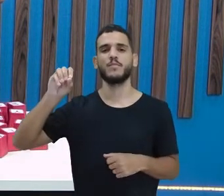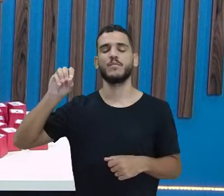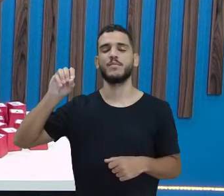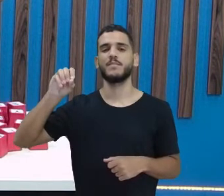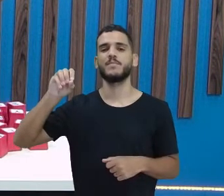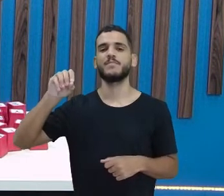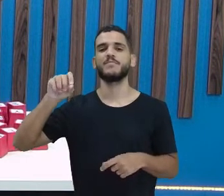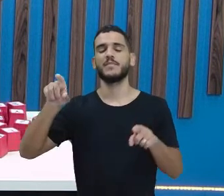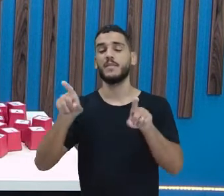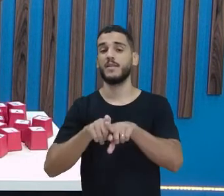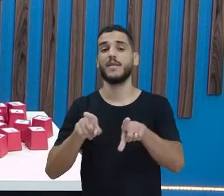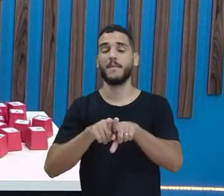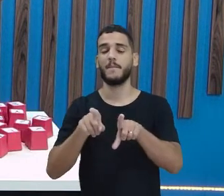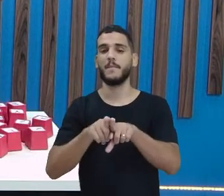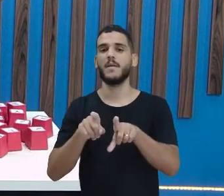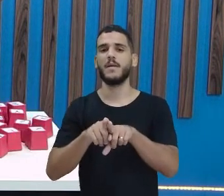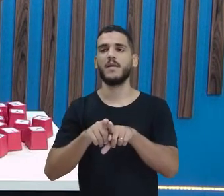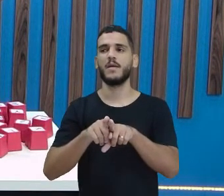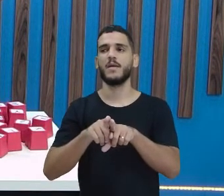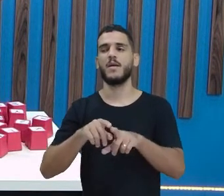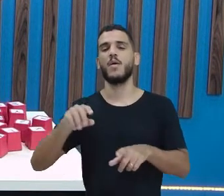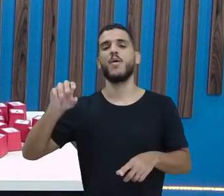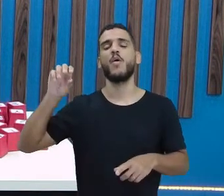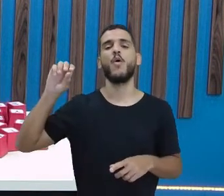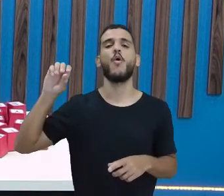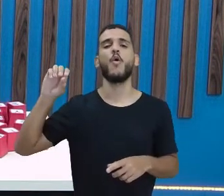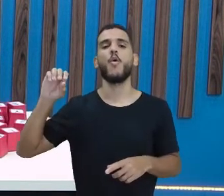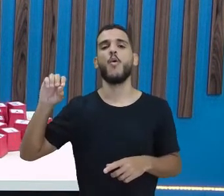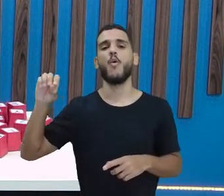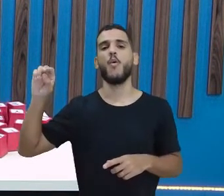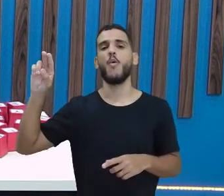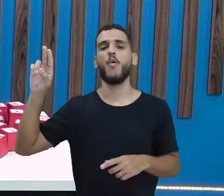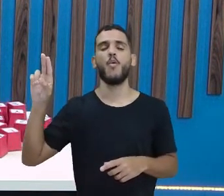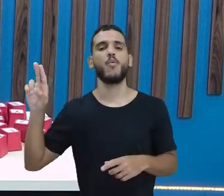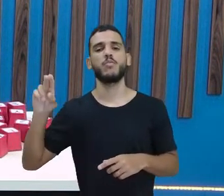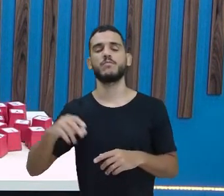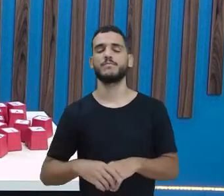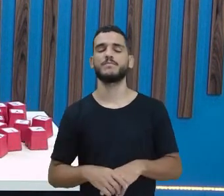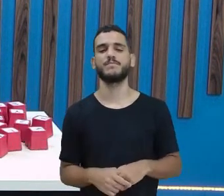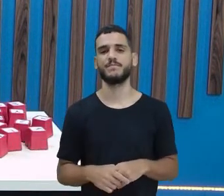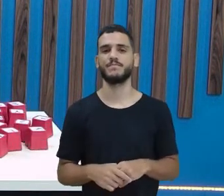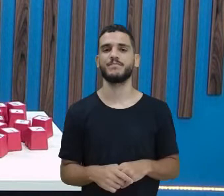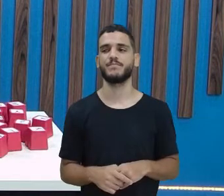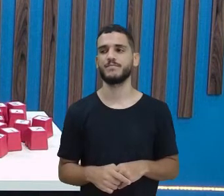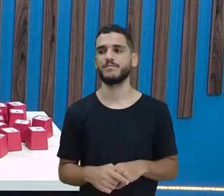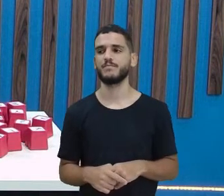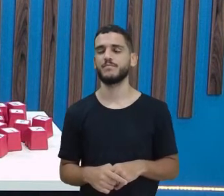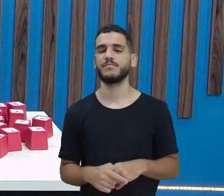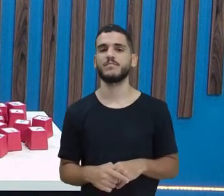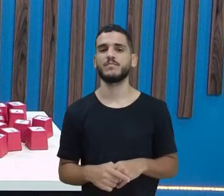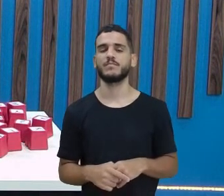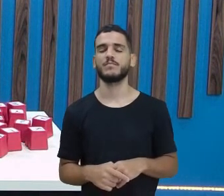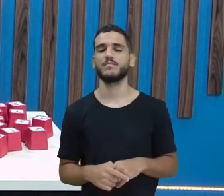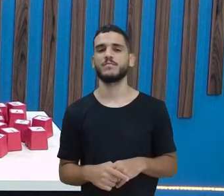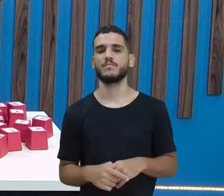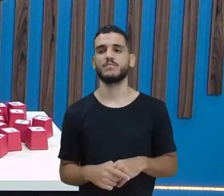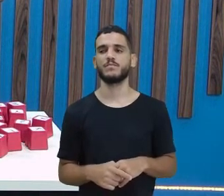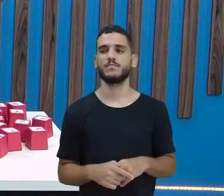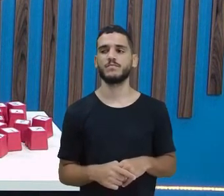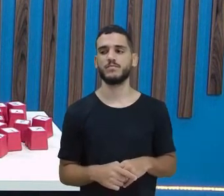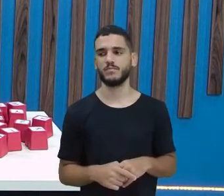também tem o som de O, quando eu tenho um sinal gráfico nela, tá? O